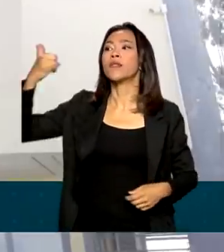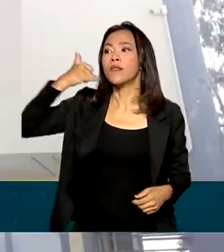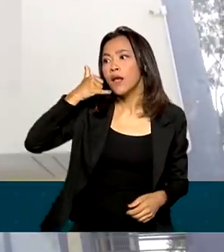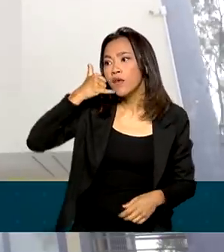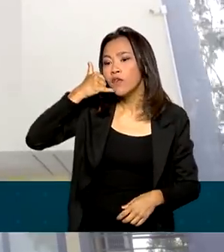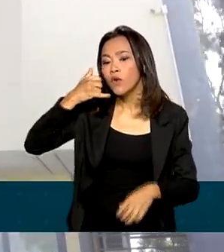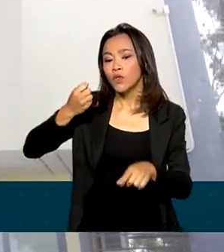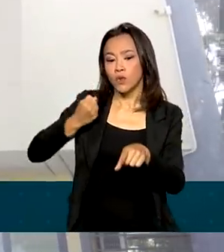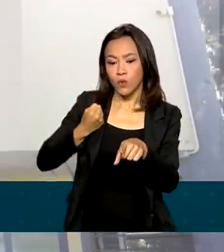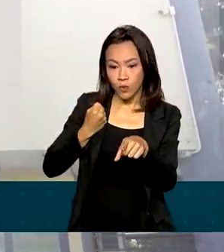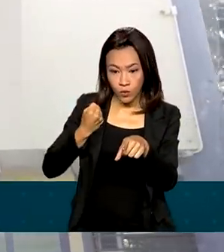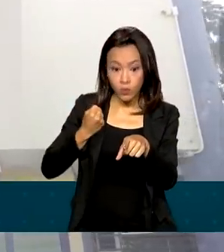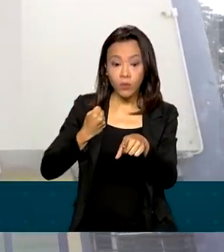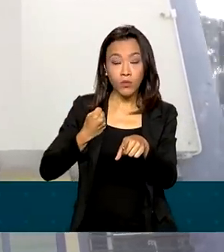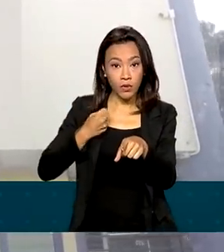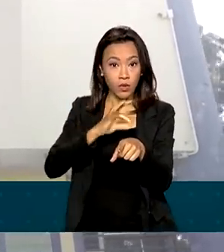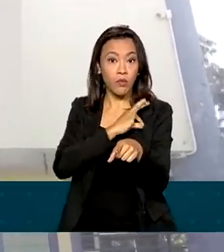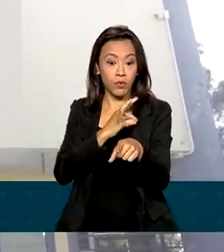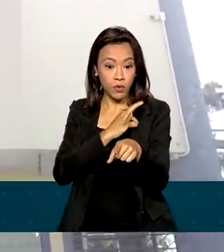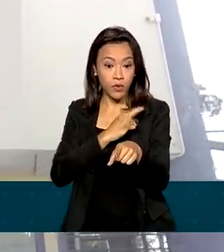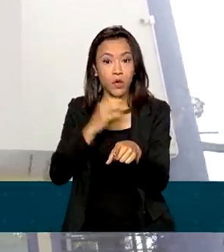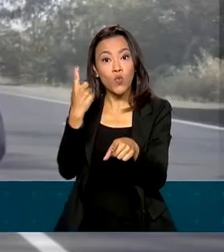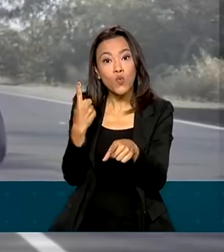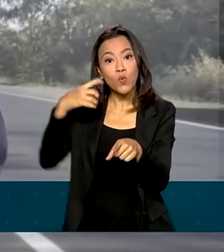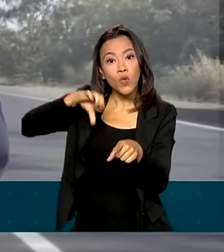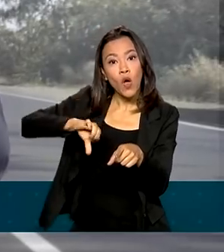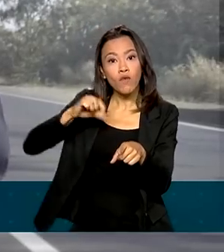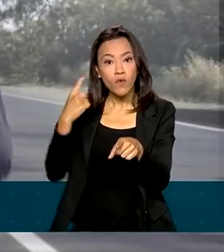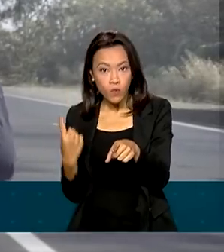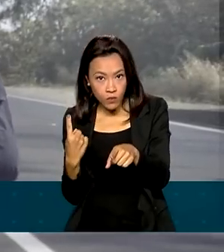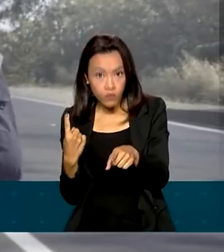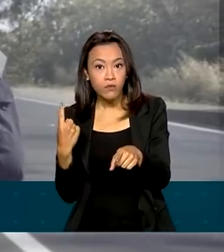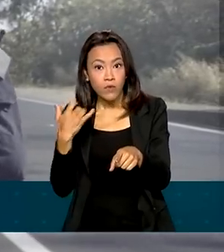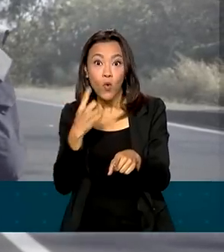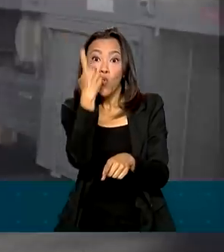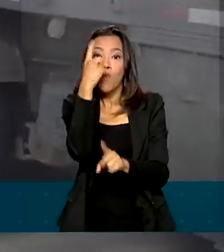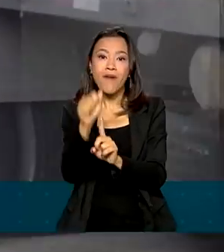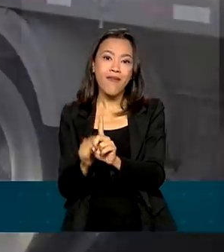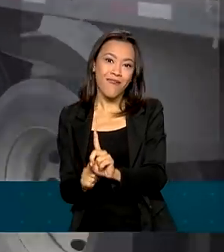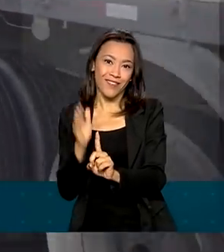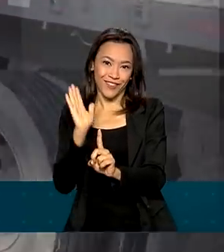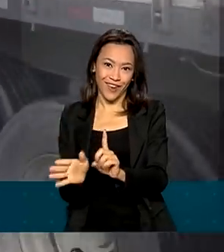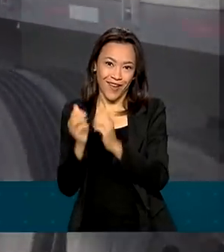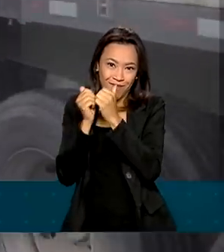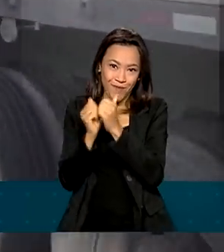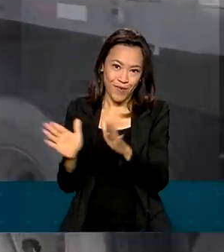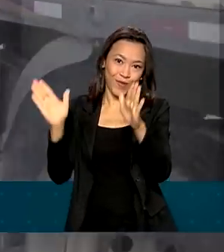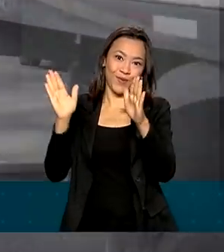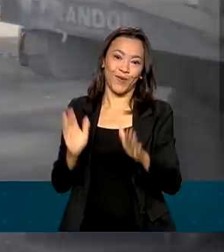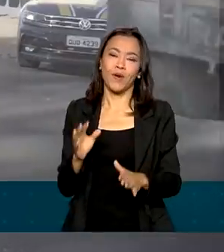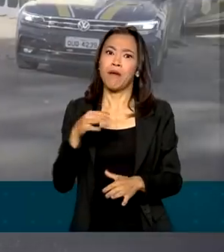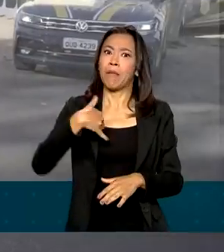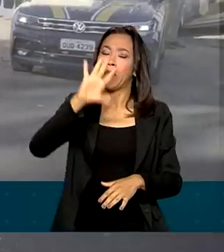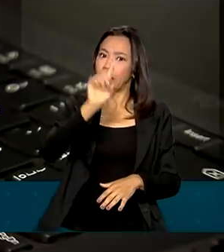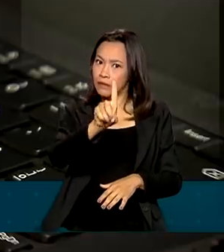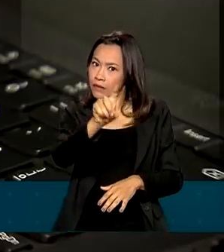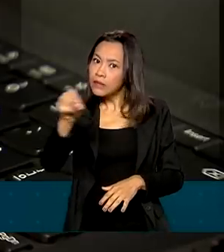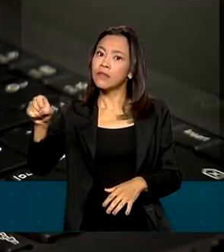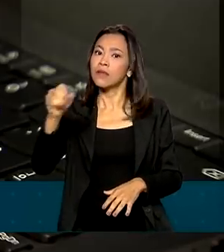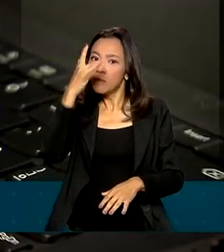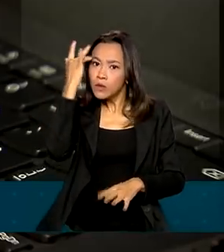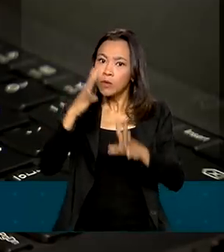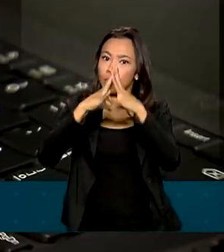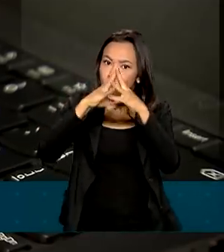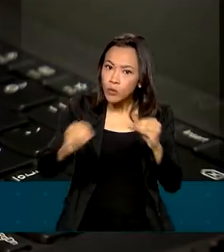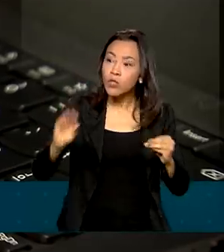no número de emergência da PRF 191. Em um mês de funcionamento, mais de 100 casos de desaparecimento foram